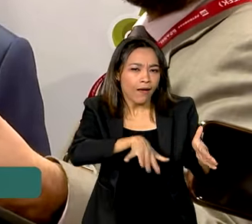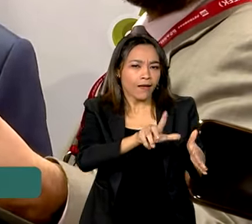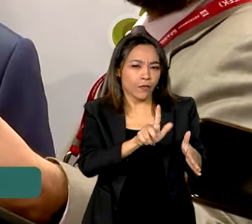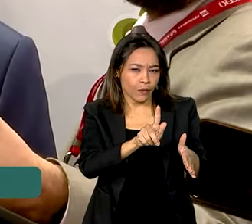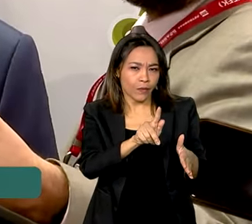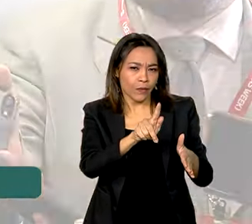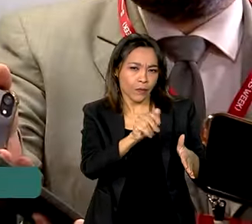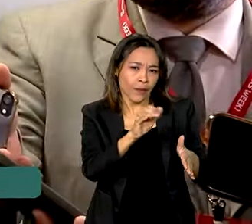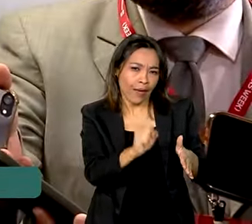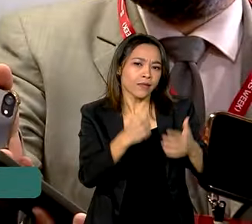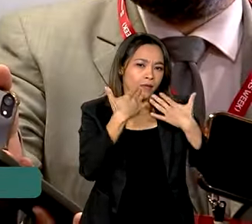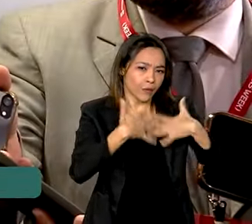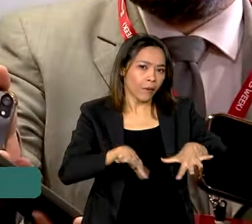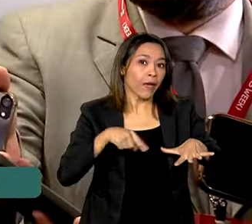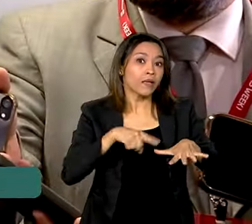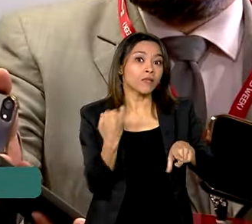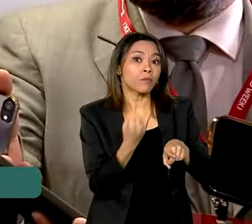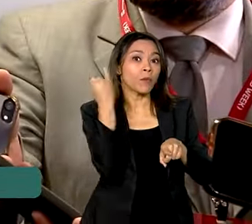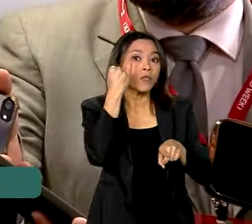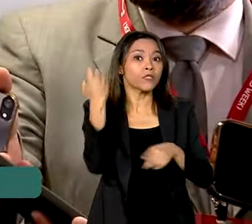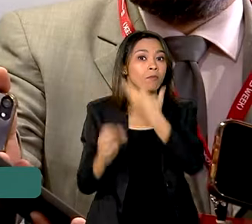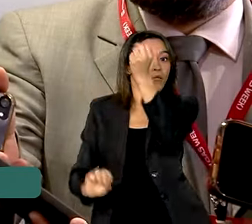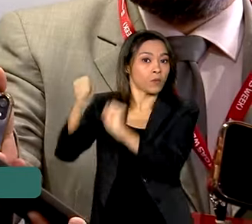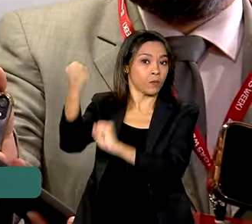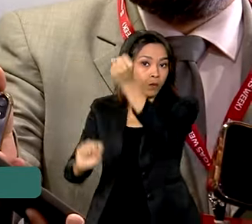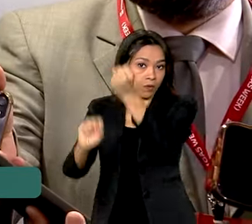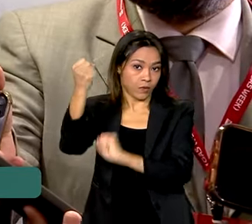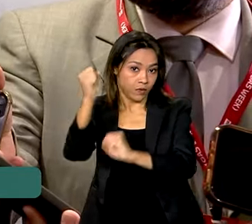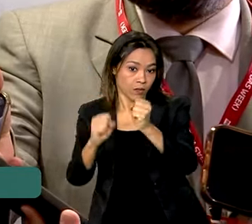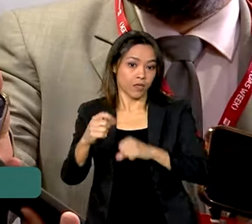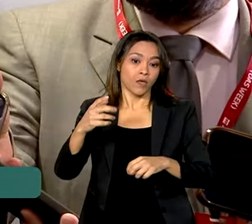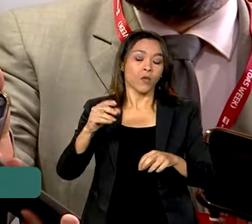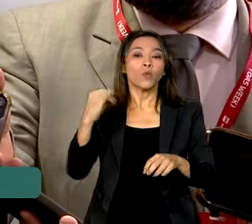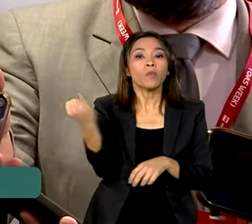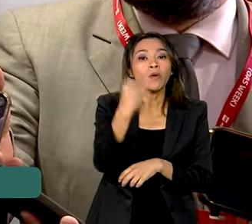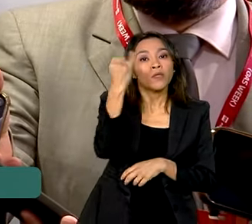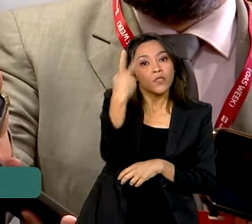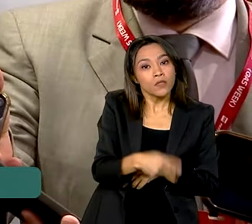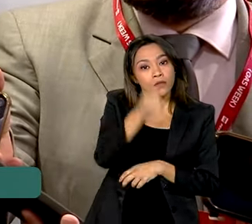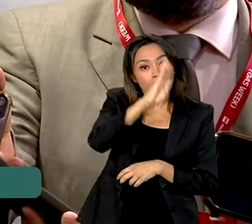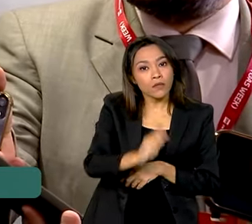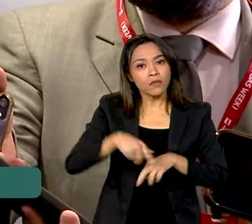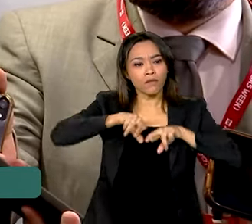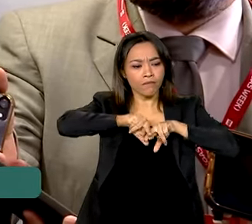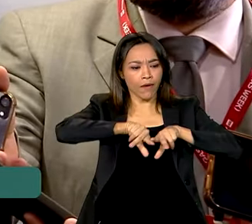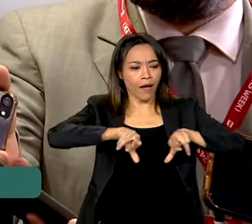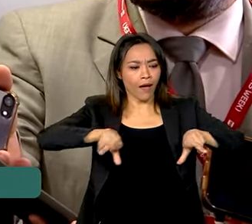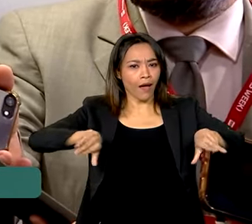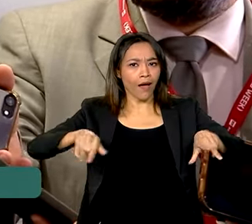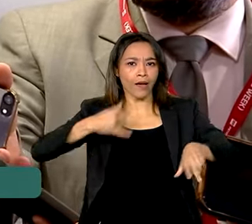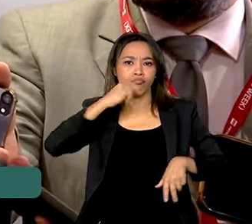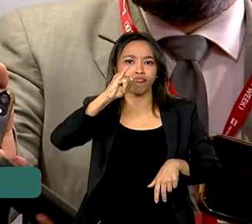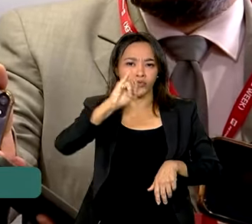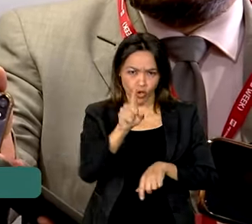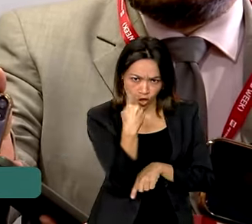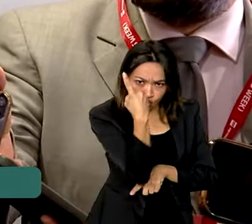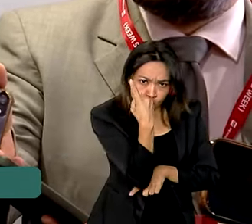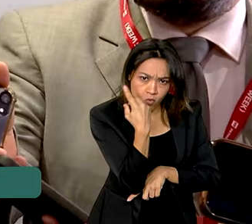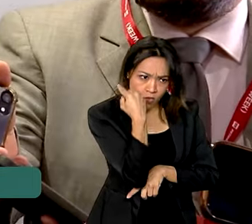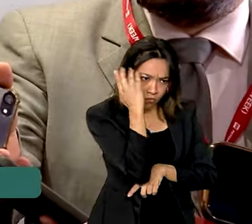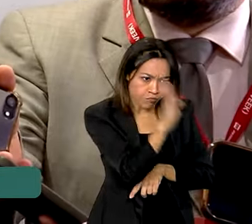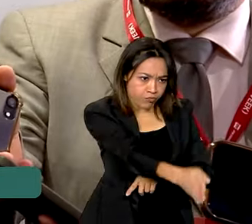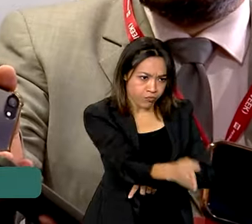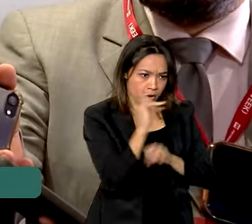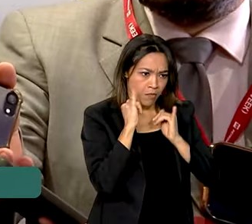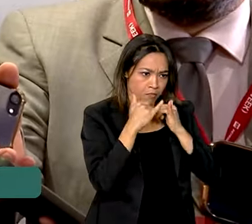é tão importante para a indústria. O nosso grande potencial é exatamente a nossa pluralidade energética. O Brasil não pode abrir mão do seu gás